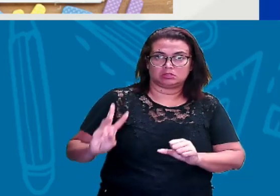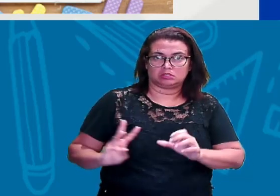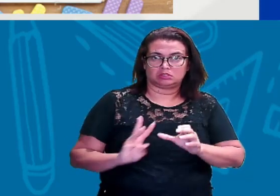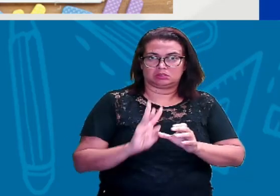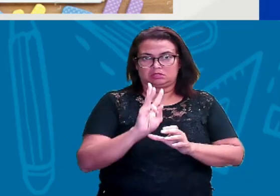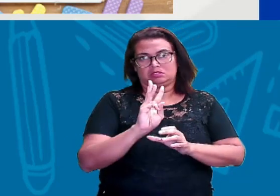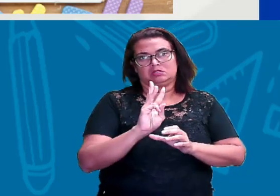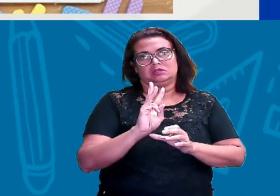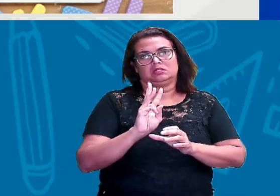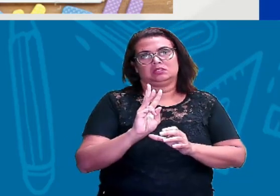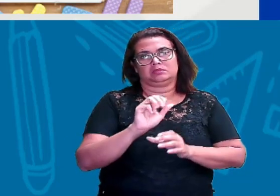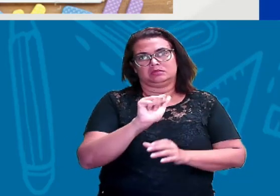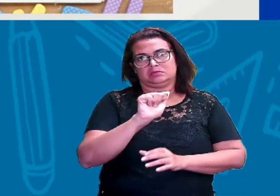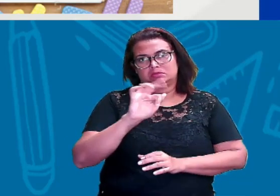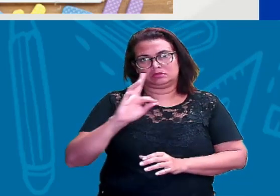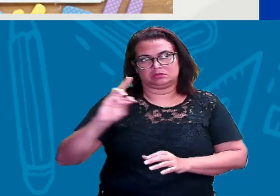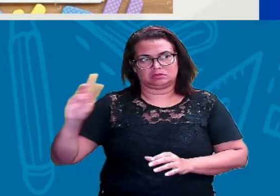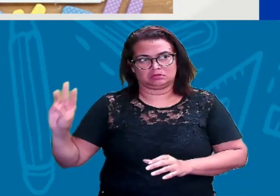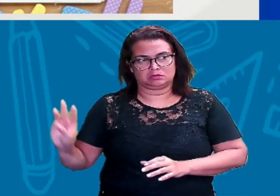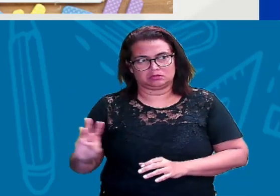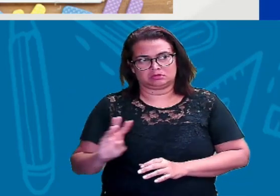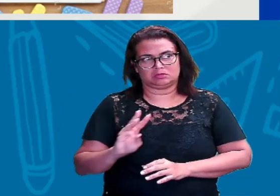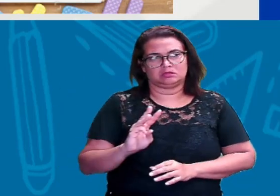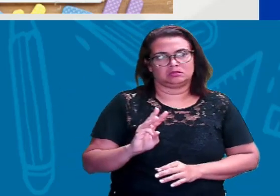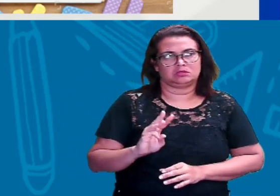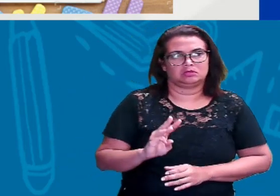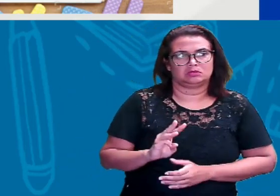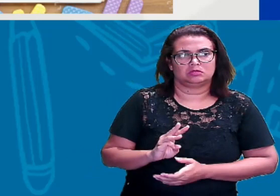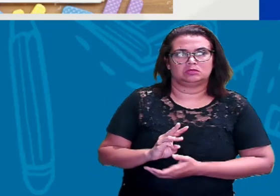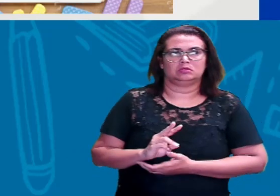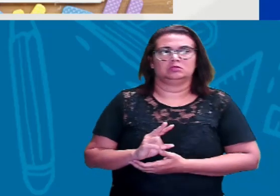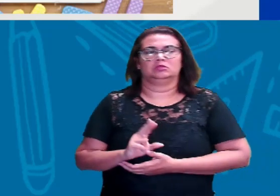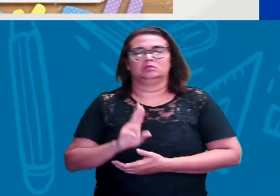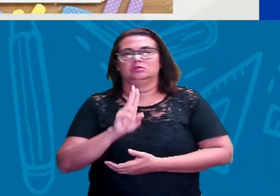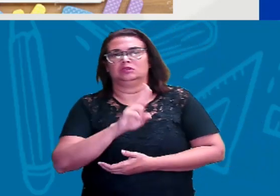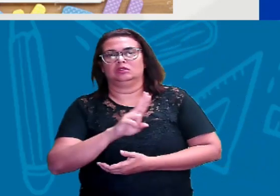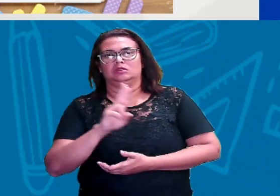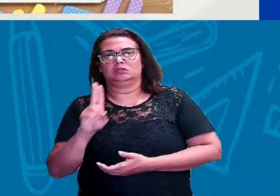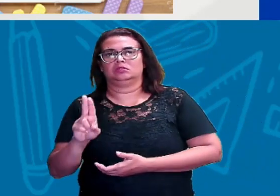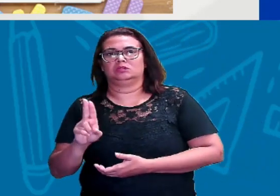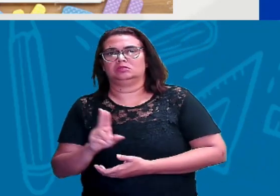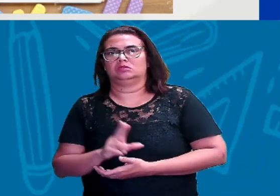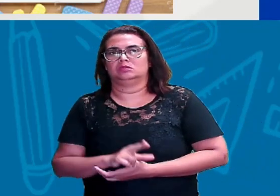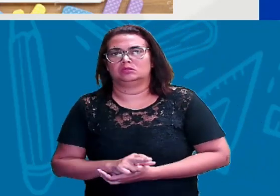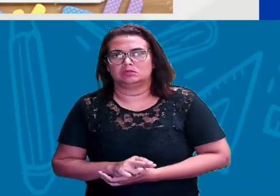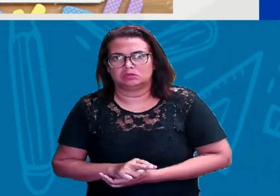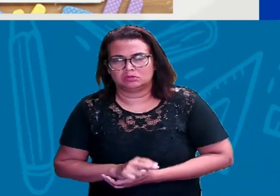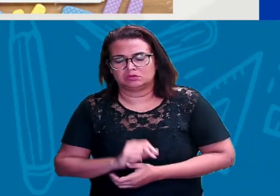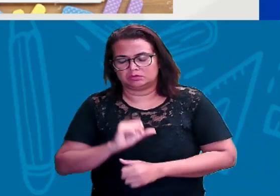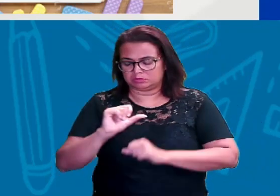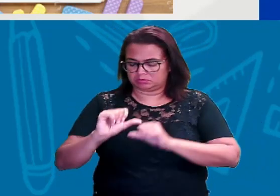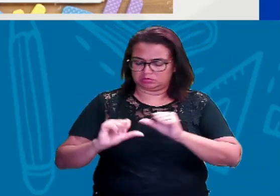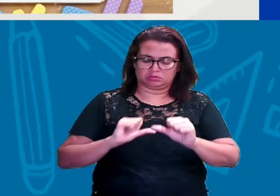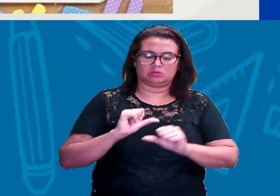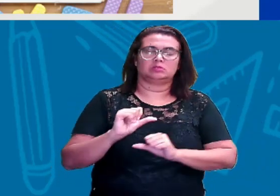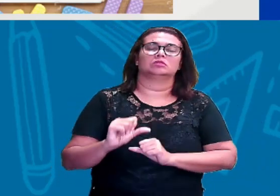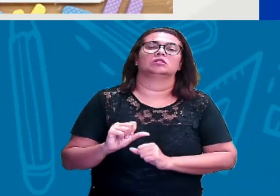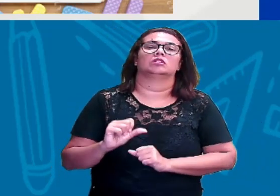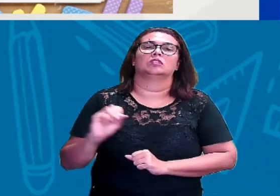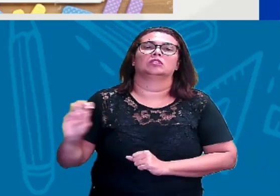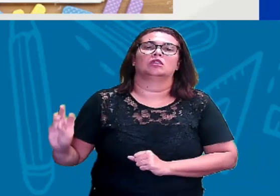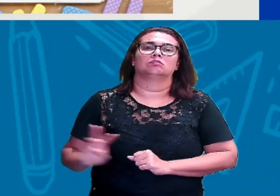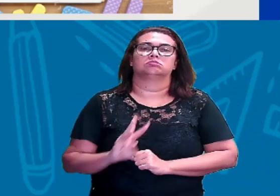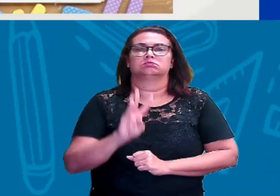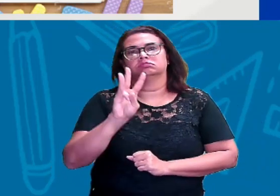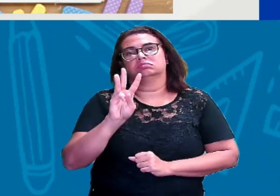dentro do alfabeto, saiu sendo W ou dobro do WU e se tornou aí só apenas o